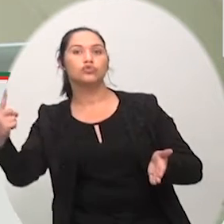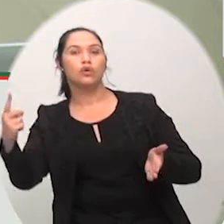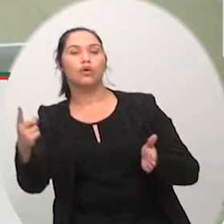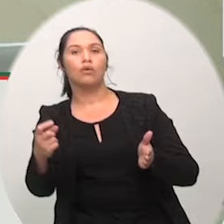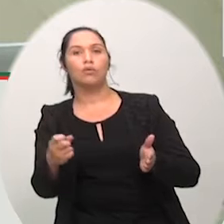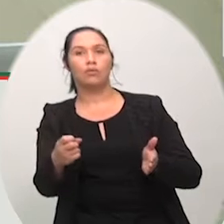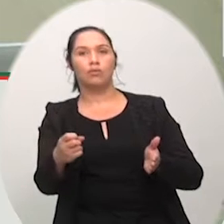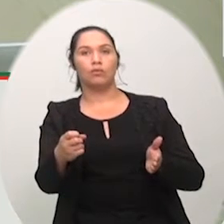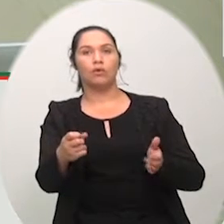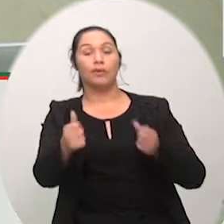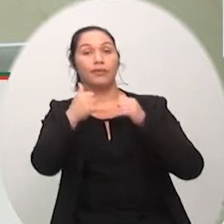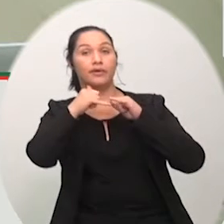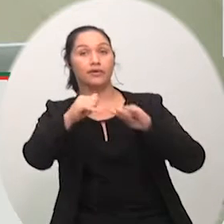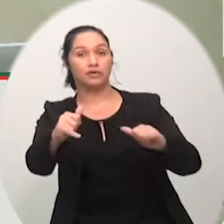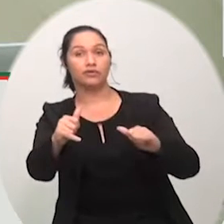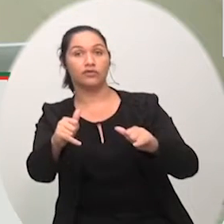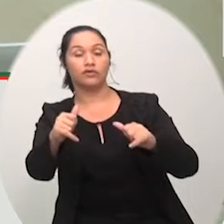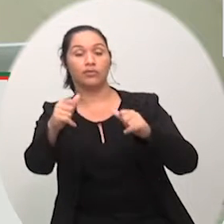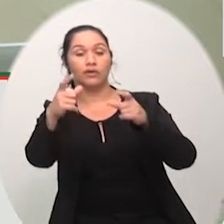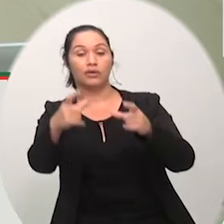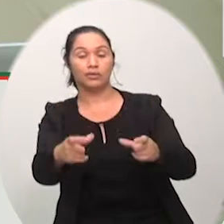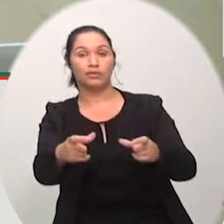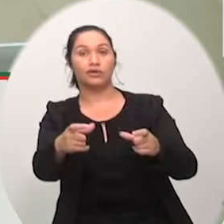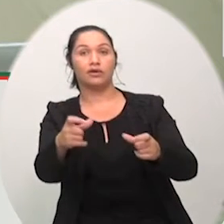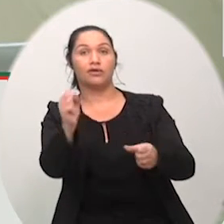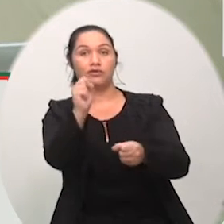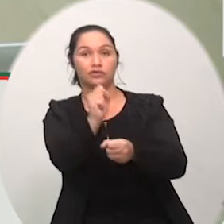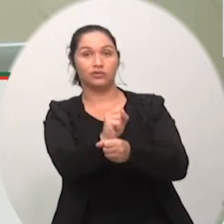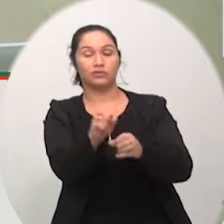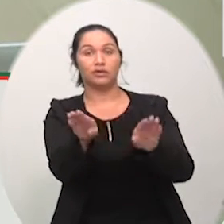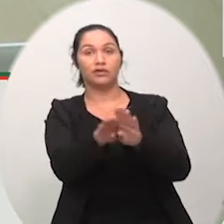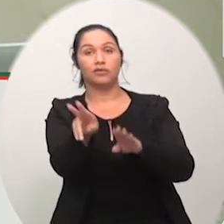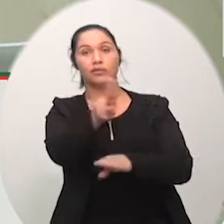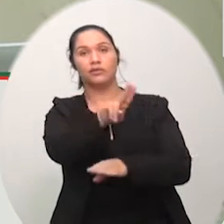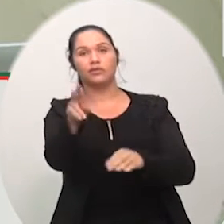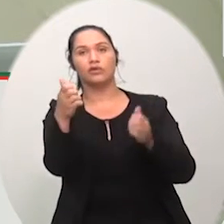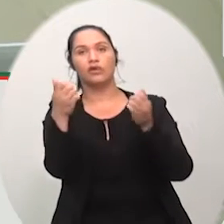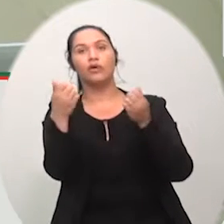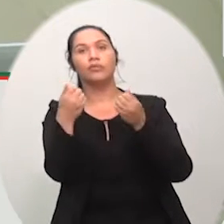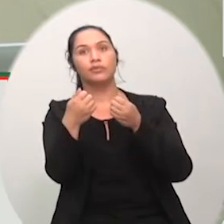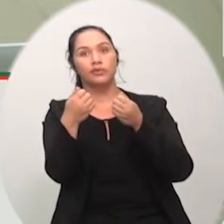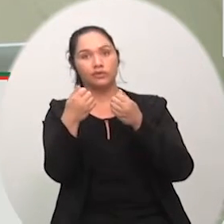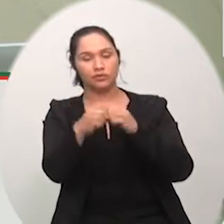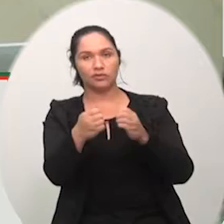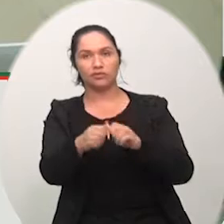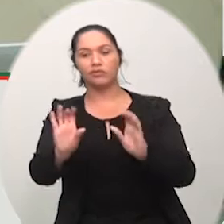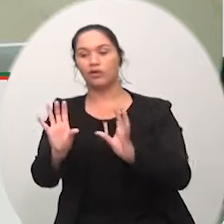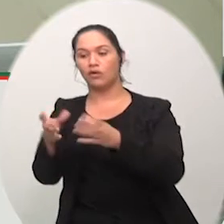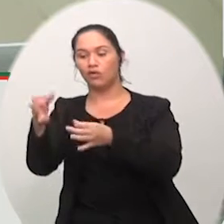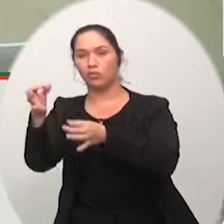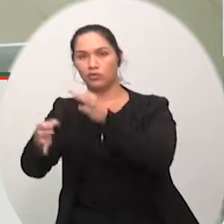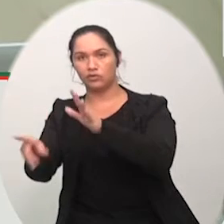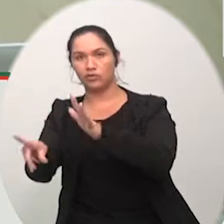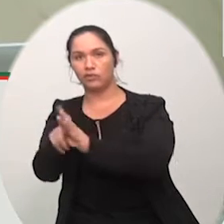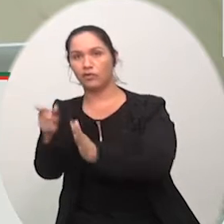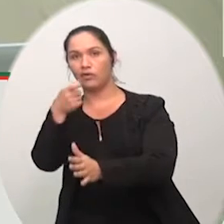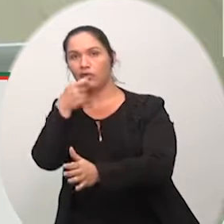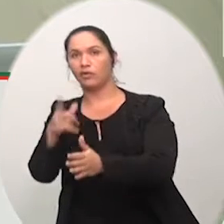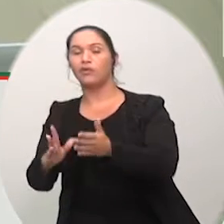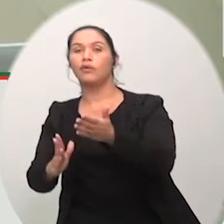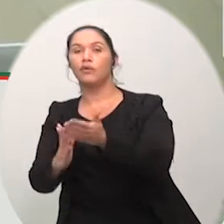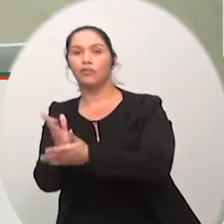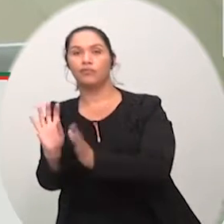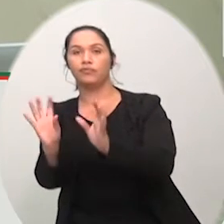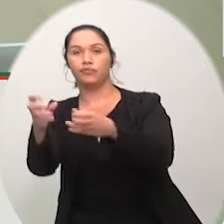justiça e redação opinou pela legalidade e constitucionalidade as comissões de obras de educação e de fiscalização opinaram pela aprovação encaminhando-se à